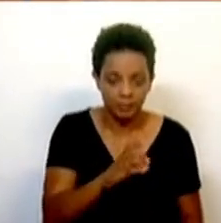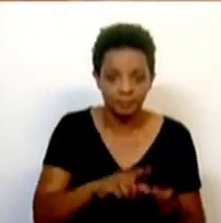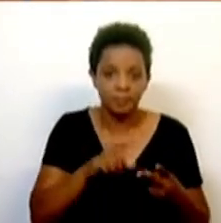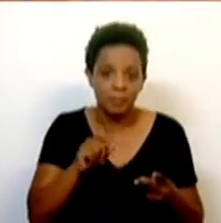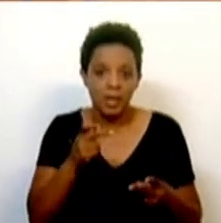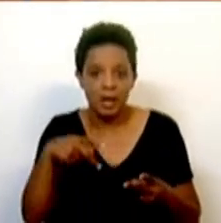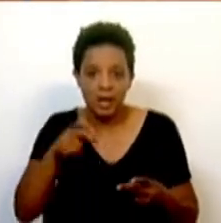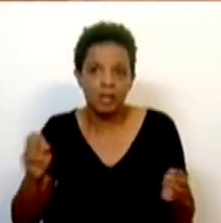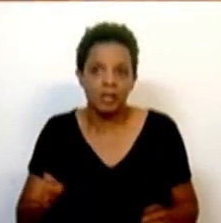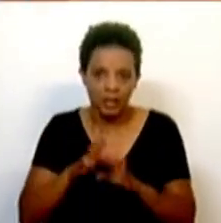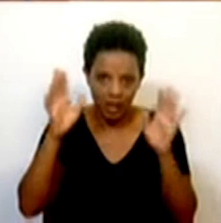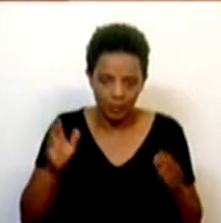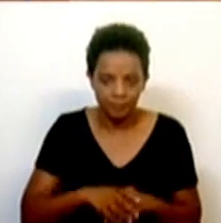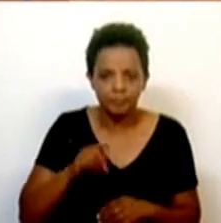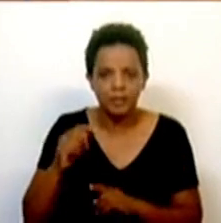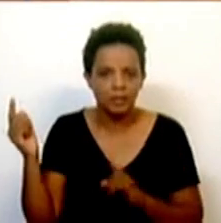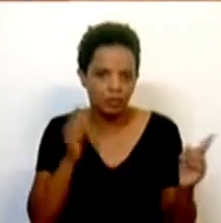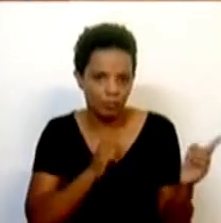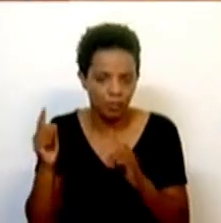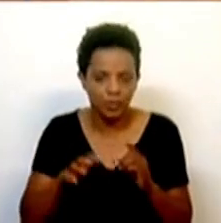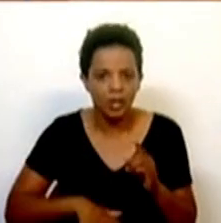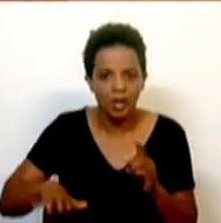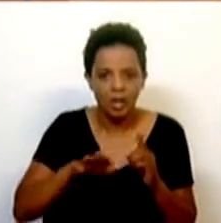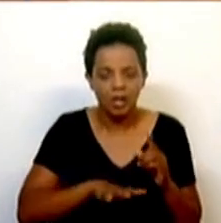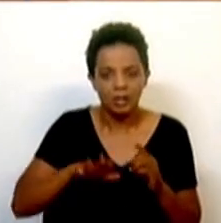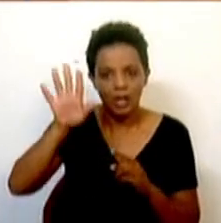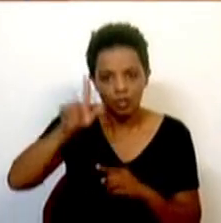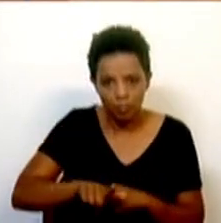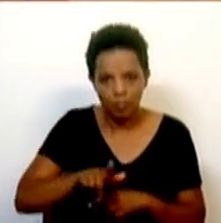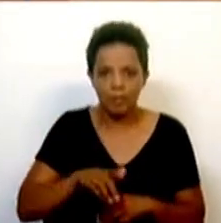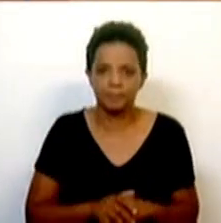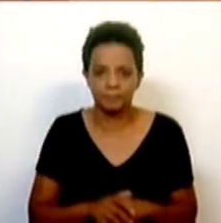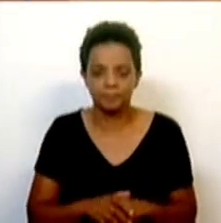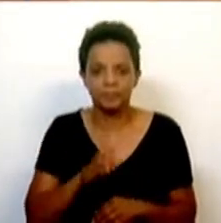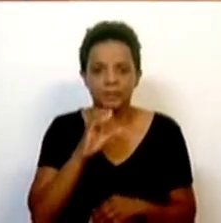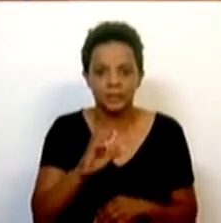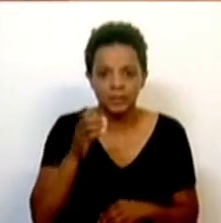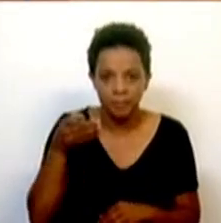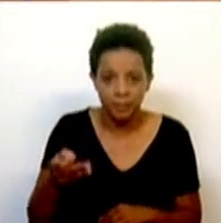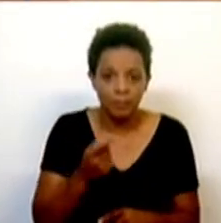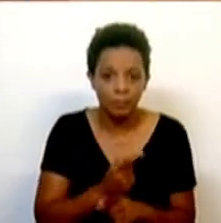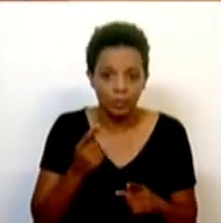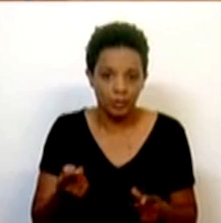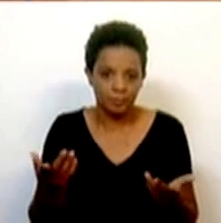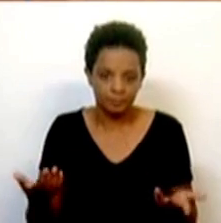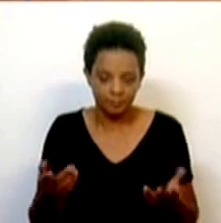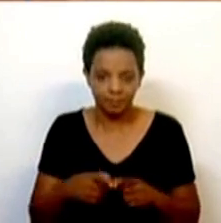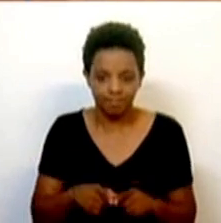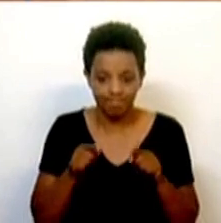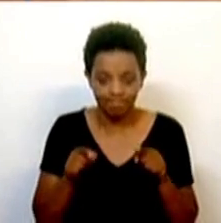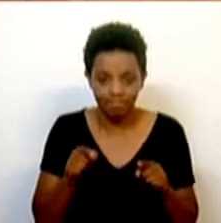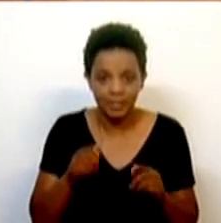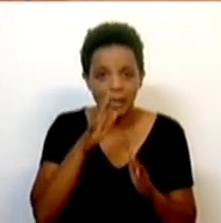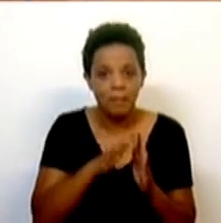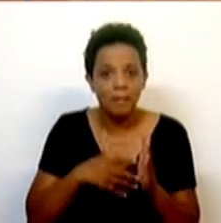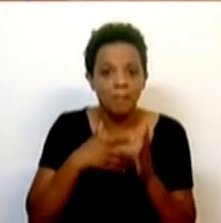não podia deixar de ser, com os transportes da área metropolitana de Lisboa, com a CP, porque evidentemente este não é